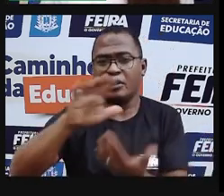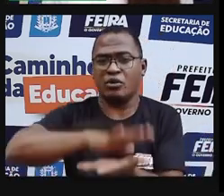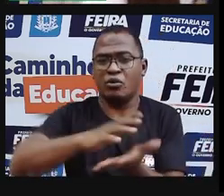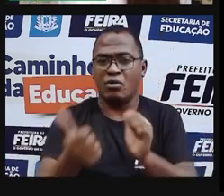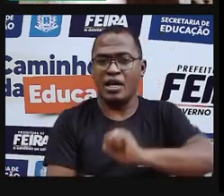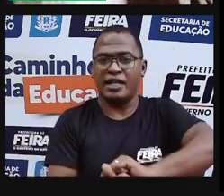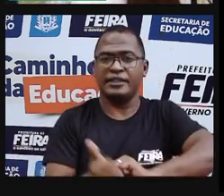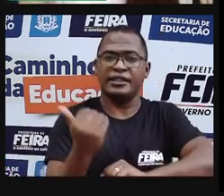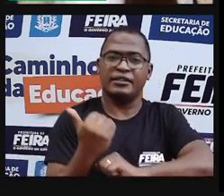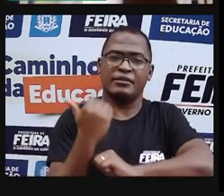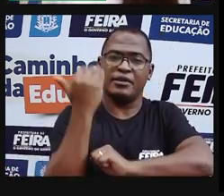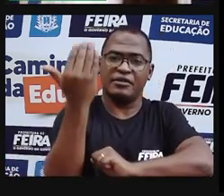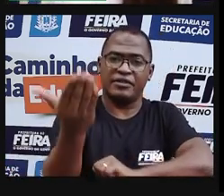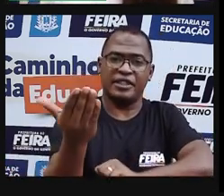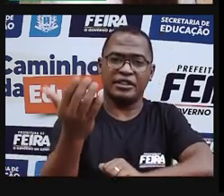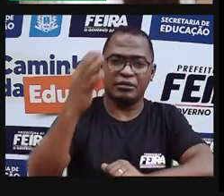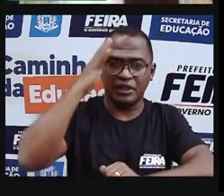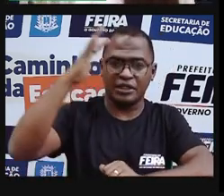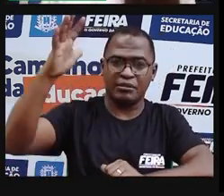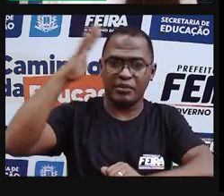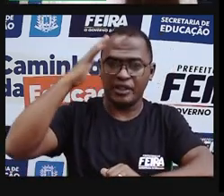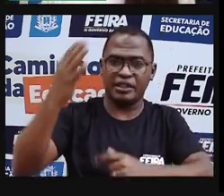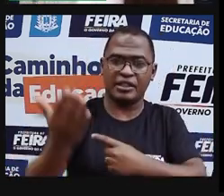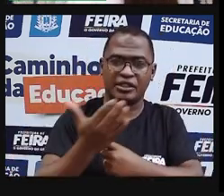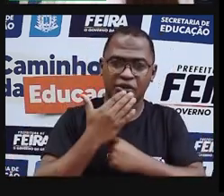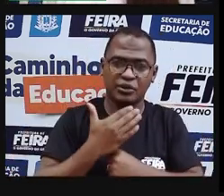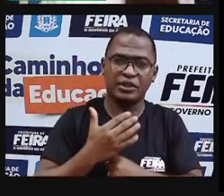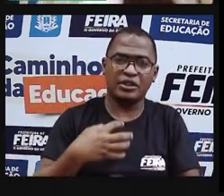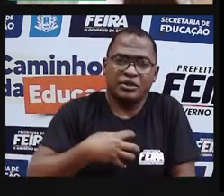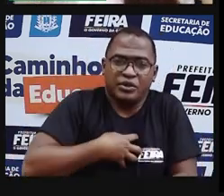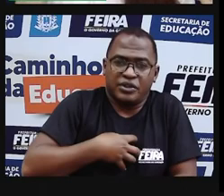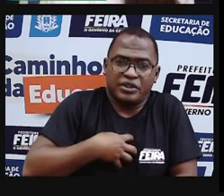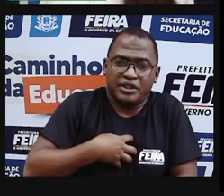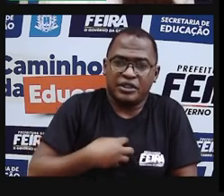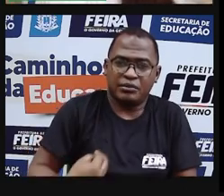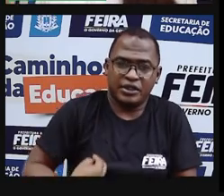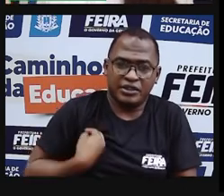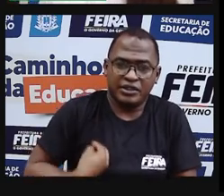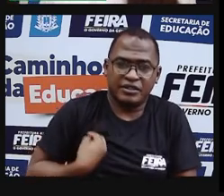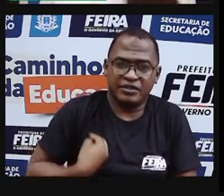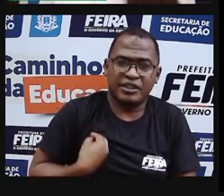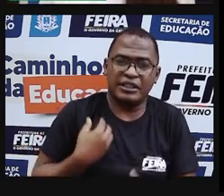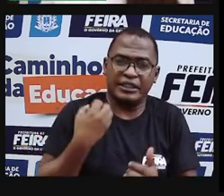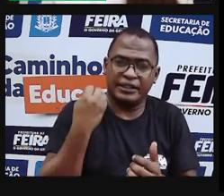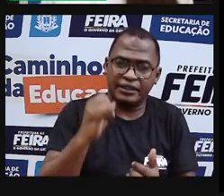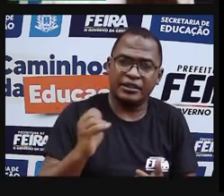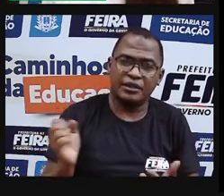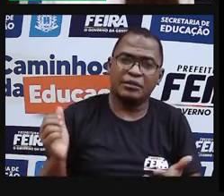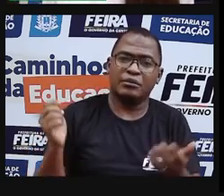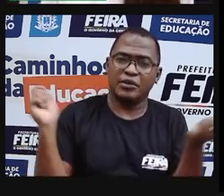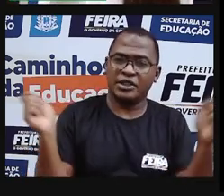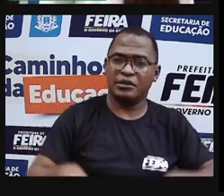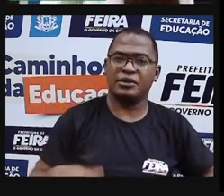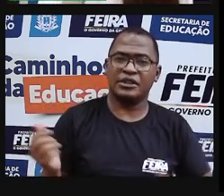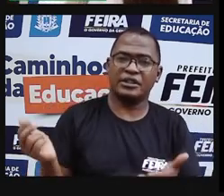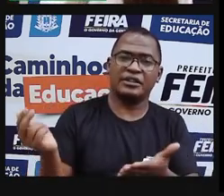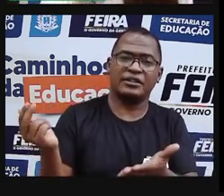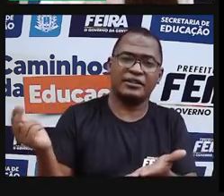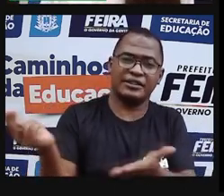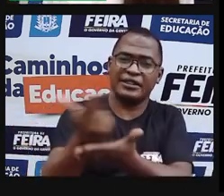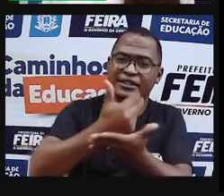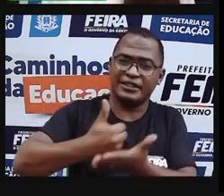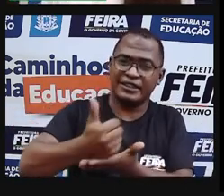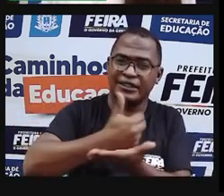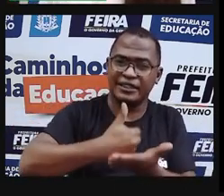Então, a gente pode expressar a nossa vida, nossos sentimentos, as nossas mazelas e alegrias através da arte, que eu sei que